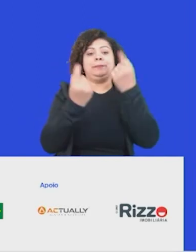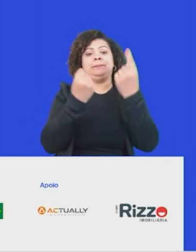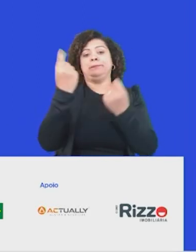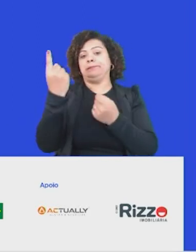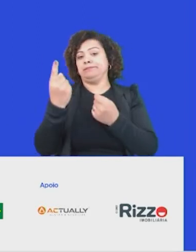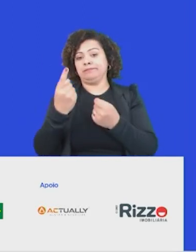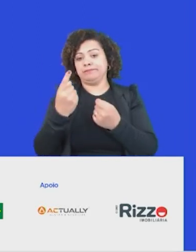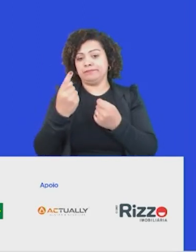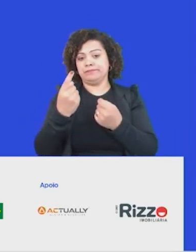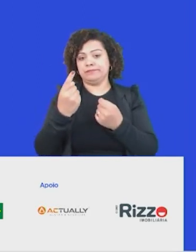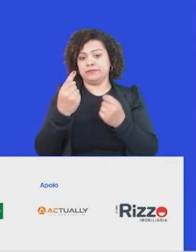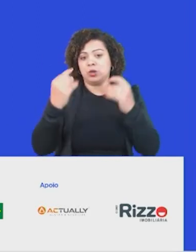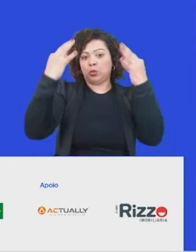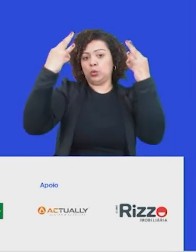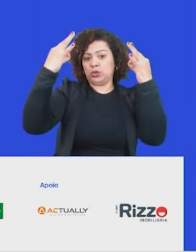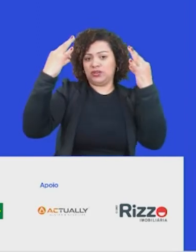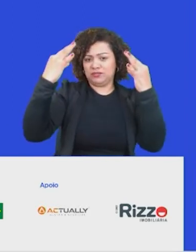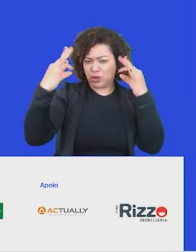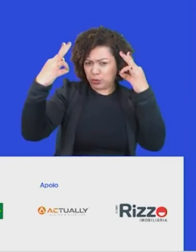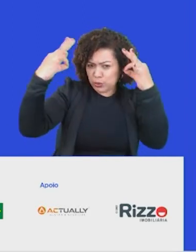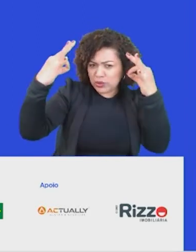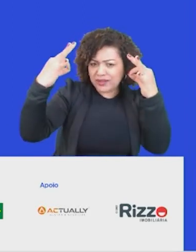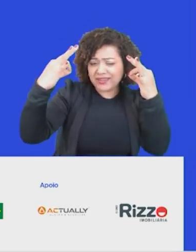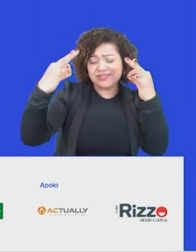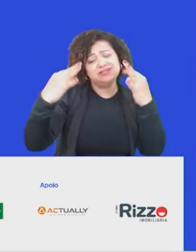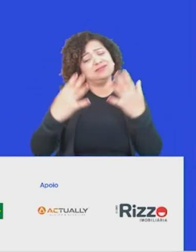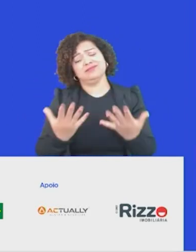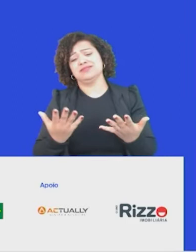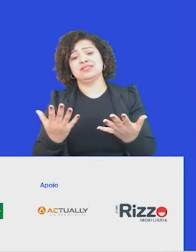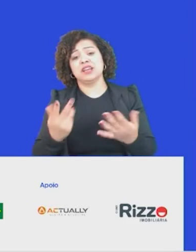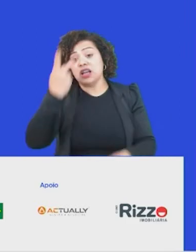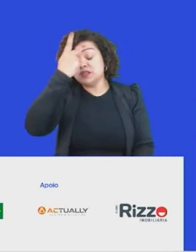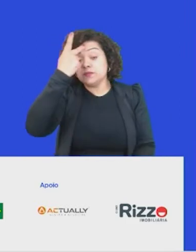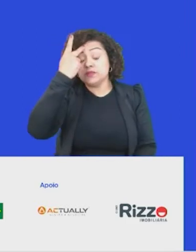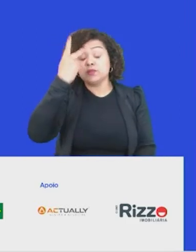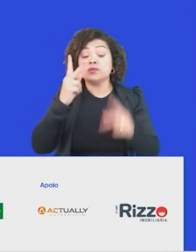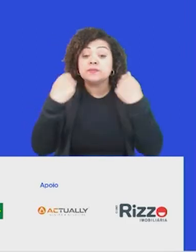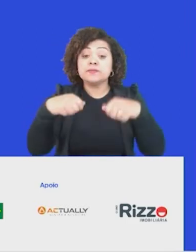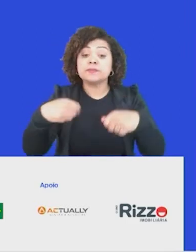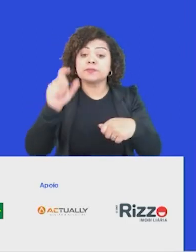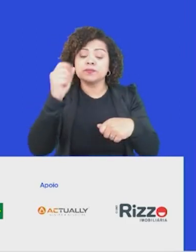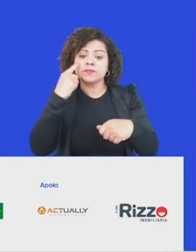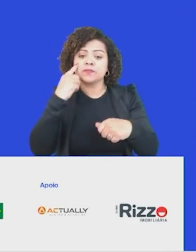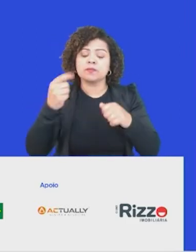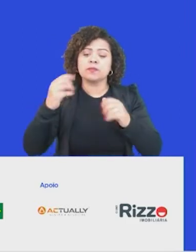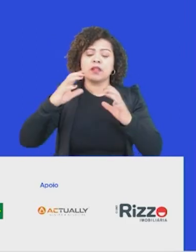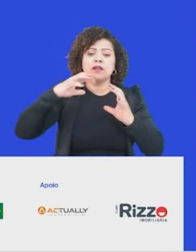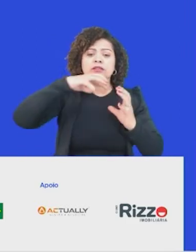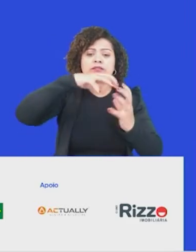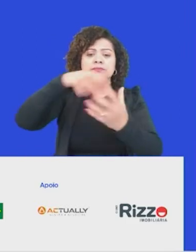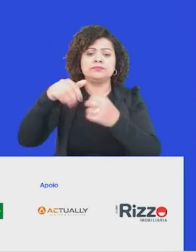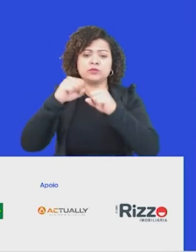organizações, precisamos promover esse entendimento de que uma ambição de negócio sustentável seria querer ter uma